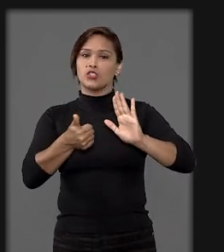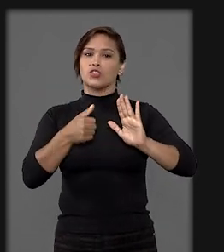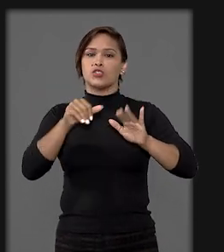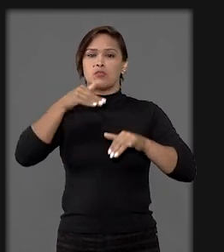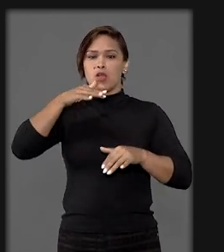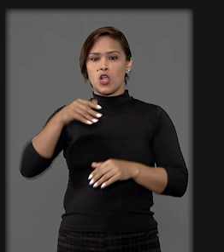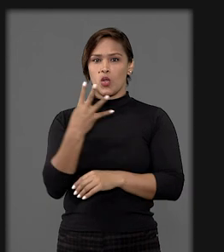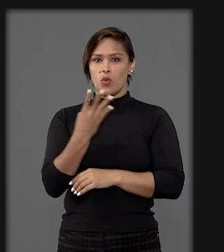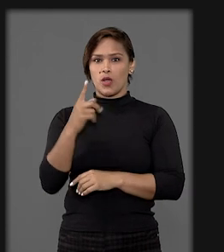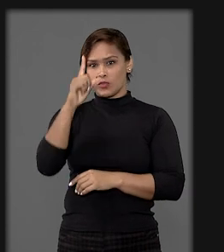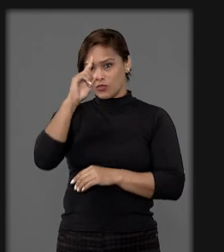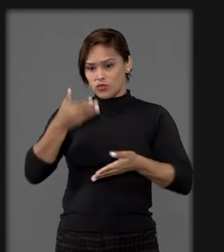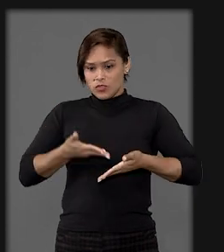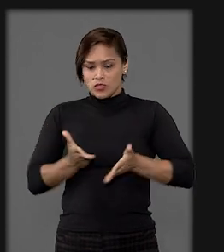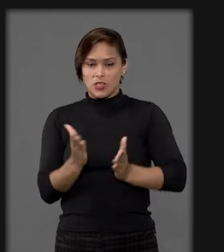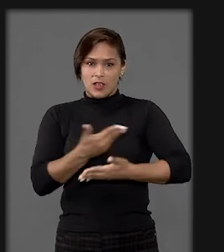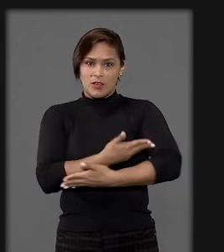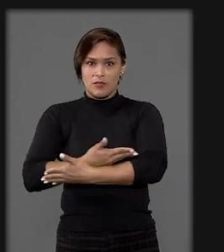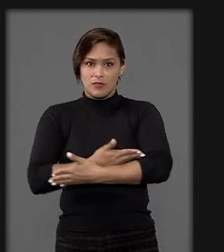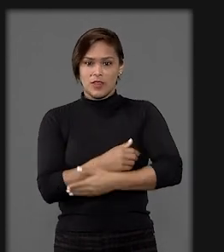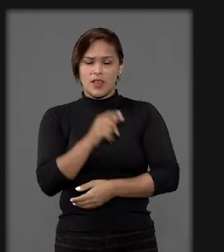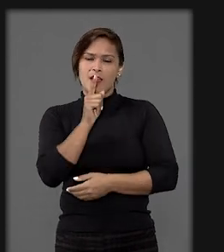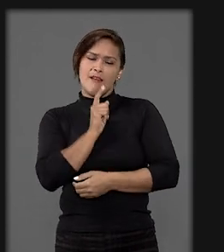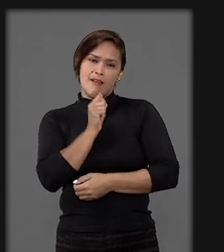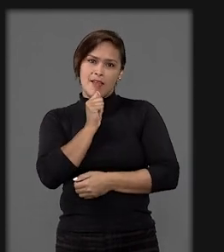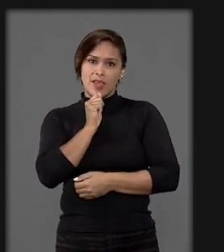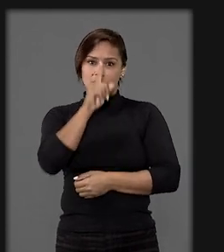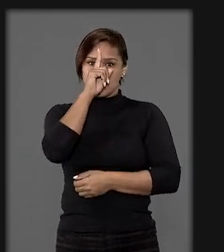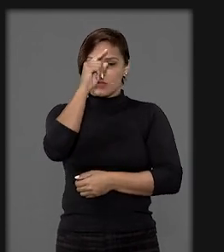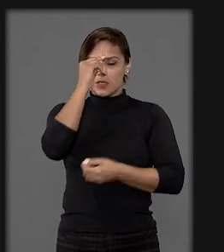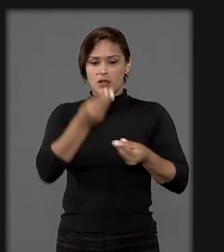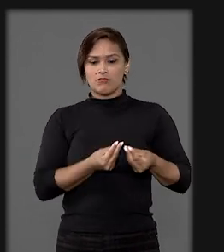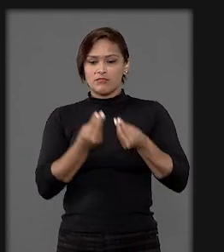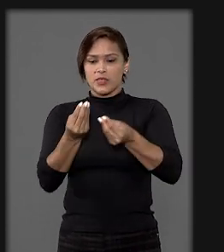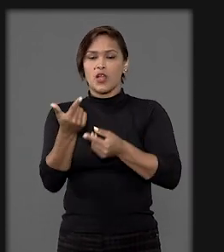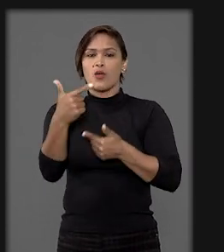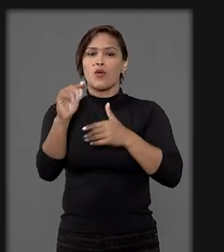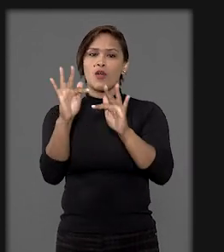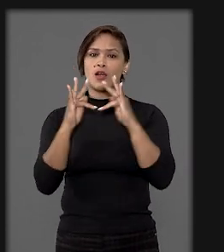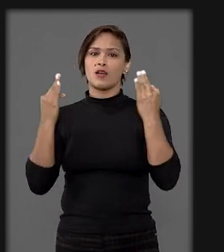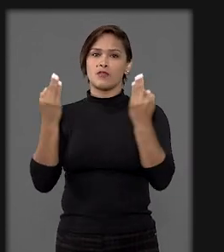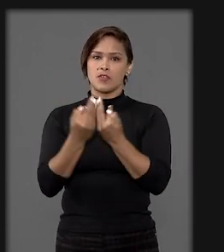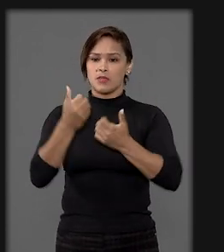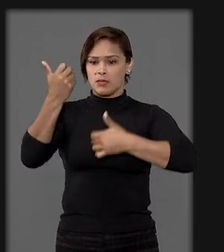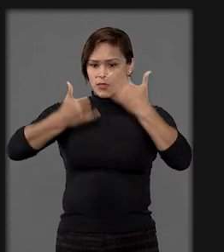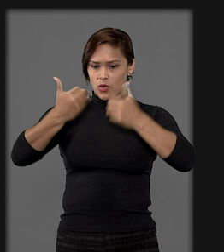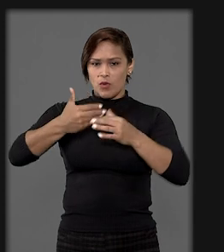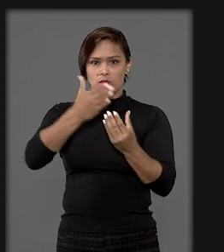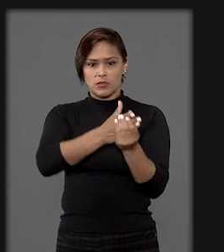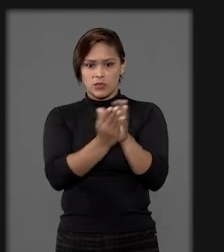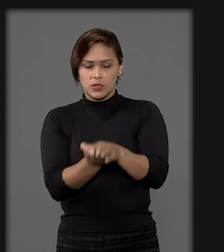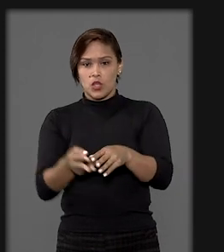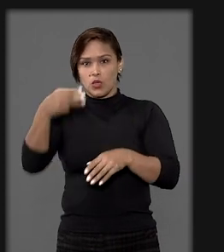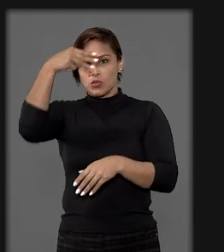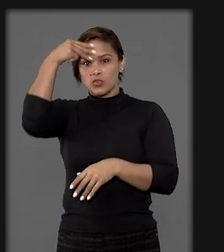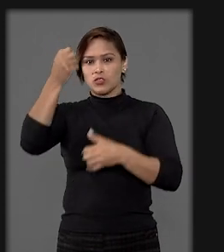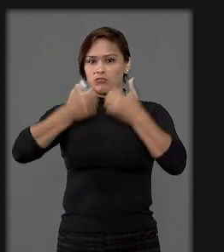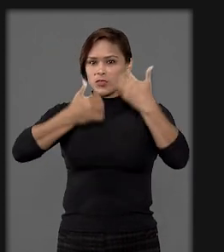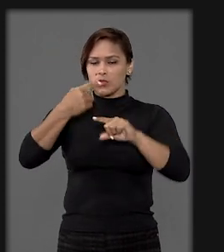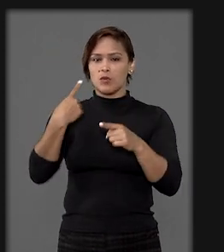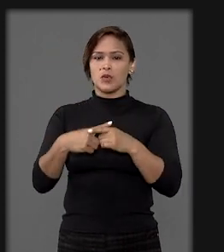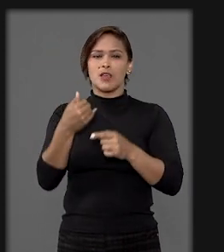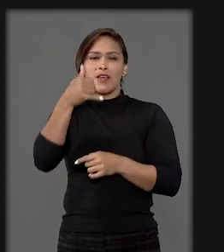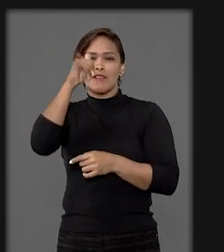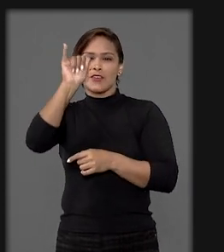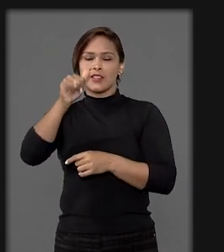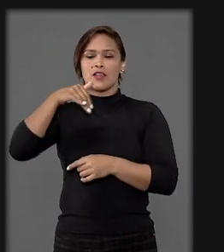com quatro dias de vida ainda no hospital e a entregou a uma outra família. Segundo os autos, o tio alegou que fez isso